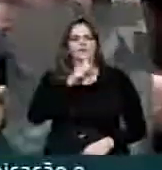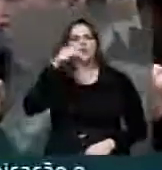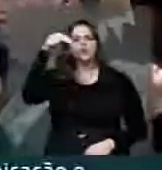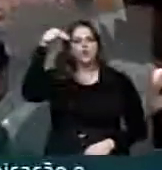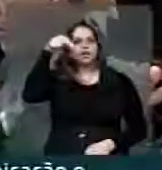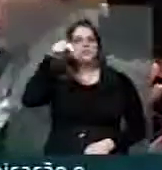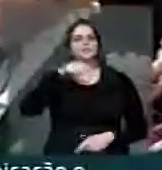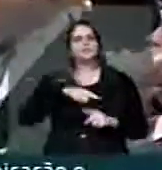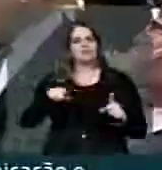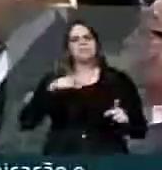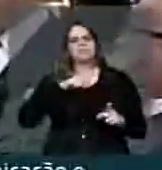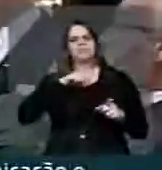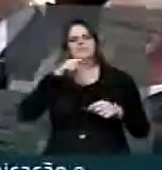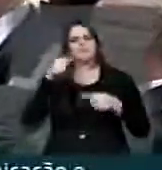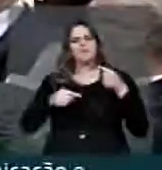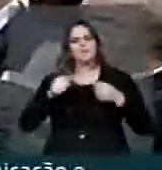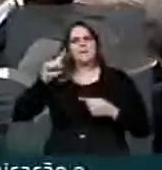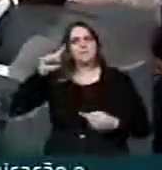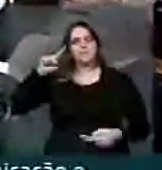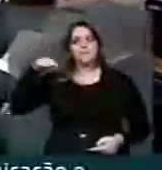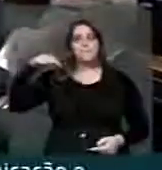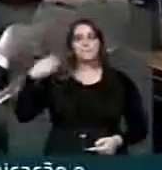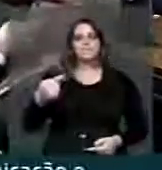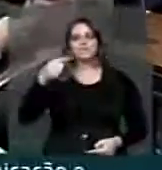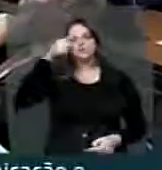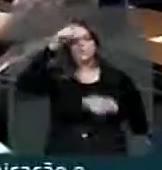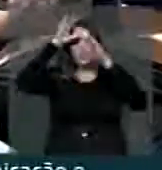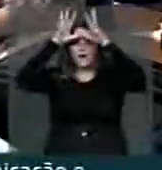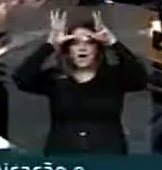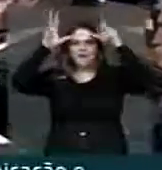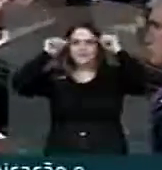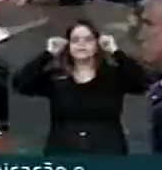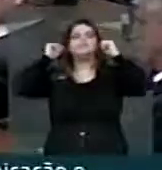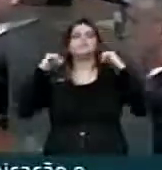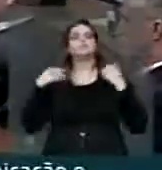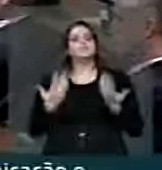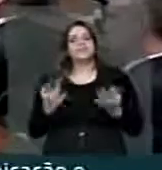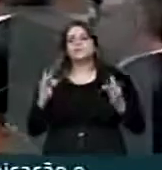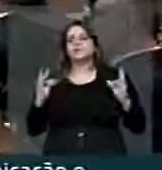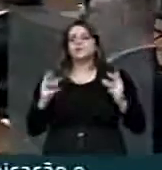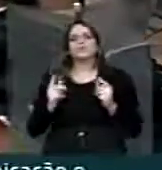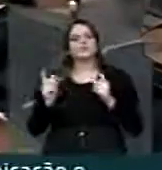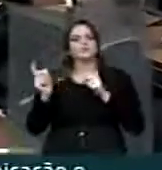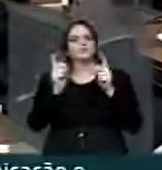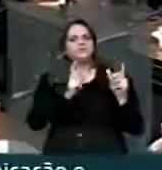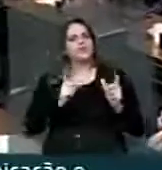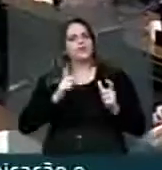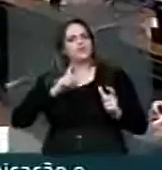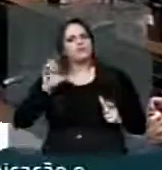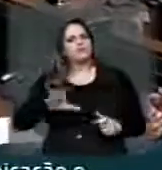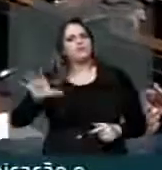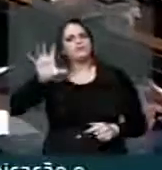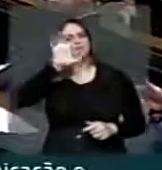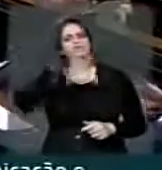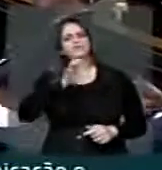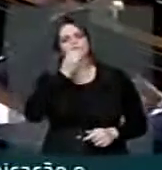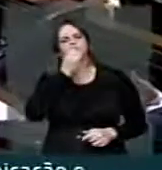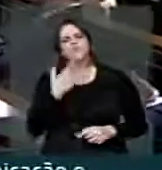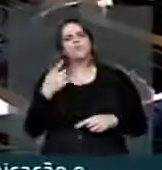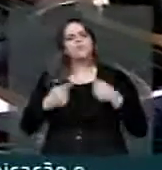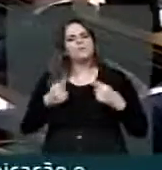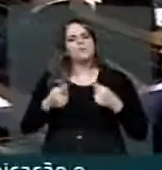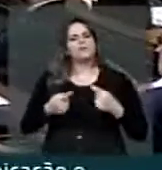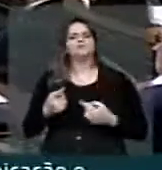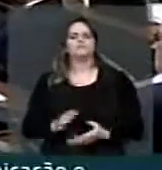fizemos também um debate depois das audiências públicas no Acre. Portanto, em todas as regiões brasileiras houve participação, debate, reflexão,